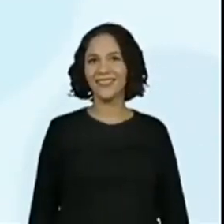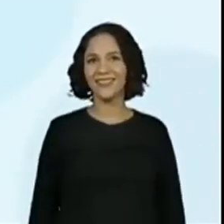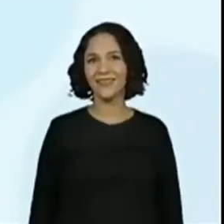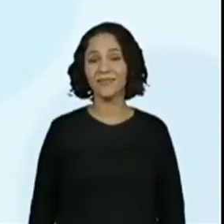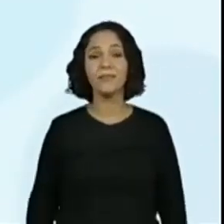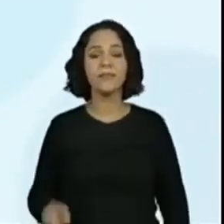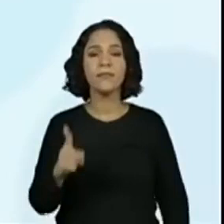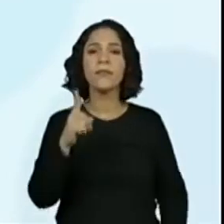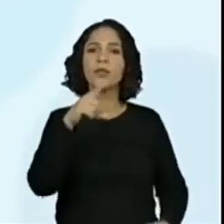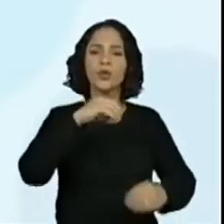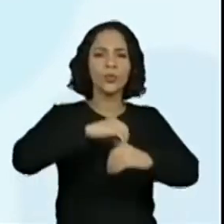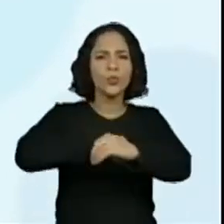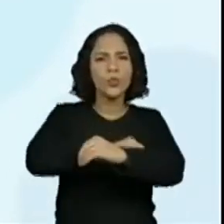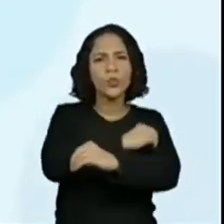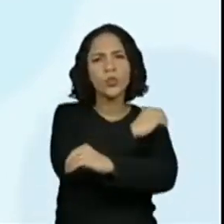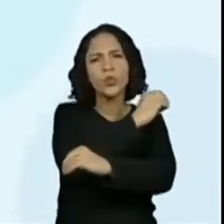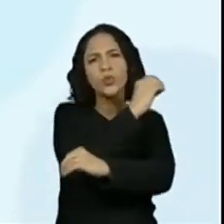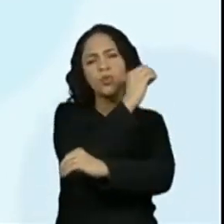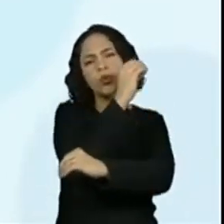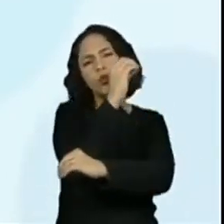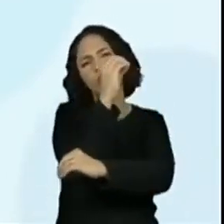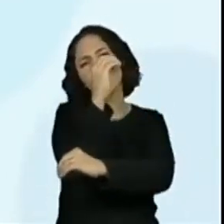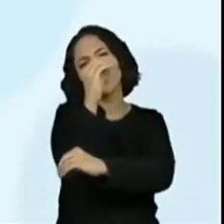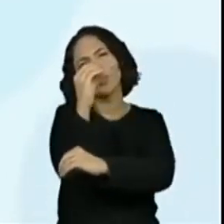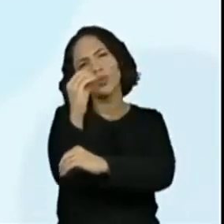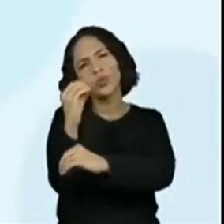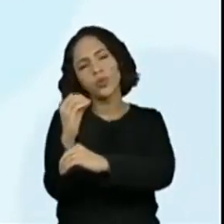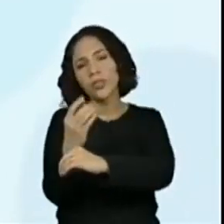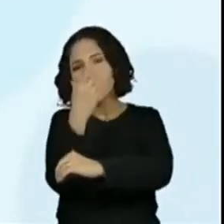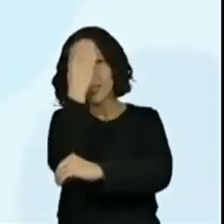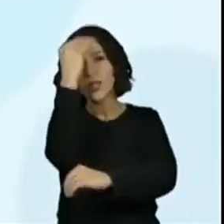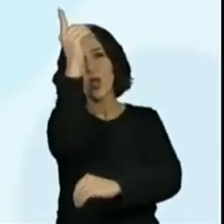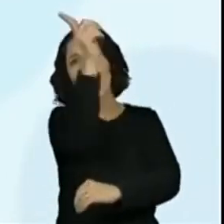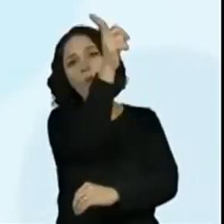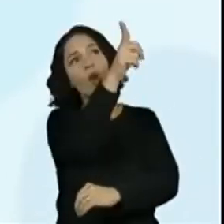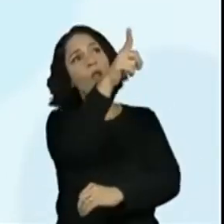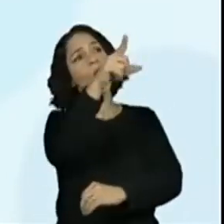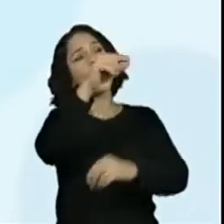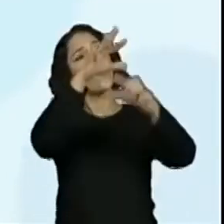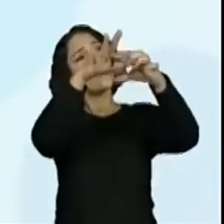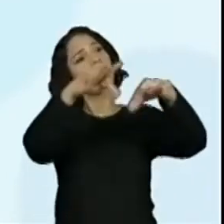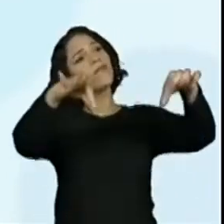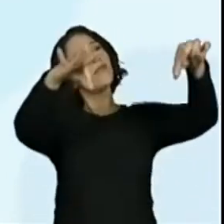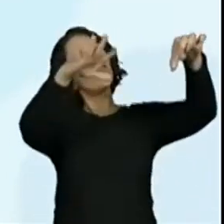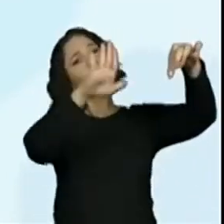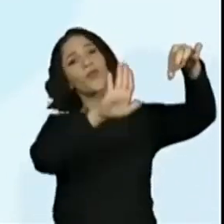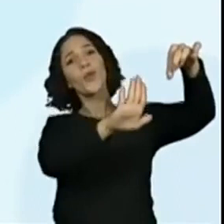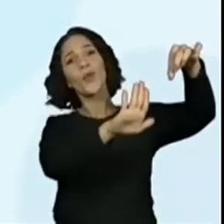A noite foi embora, lá no fundo do quintal. Esqueceu a lua cheia, pendurada no varal.